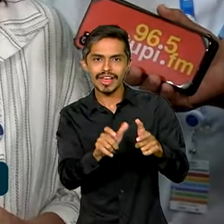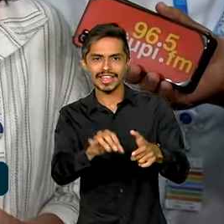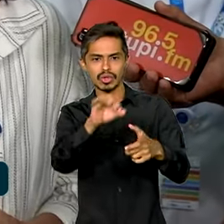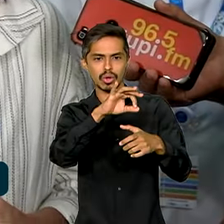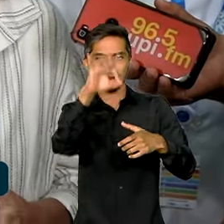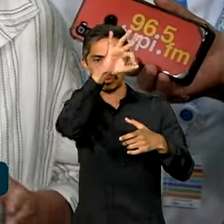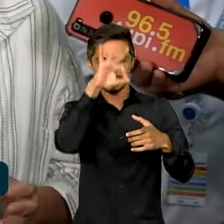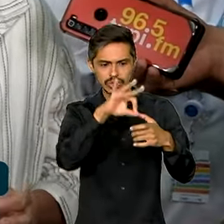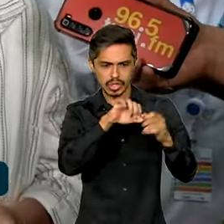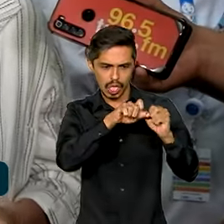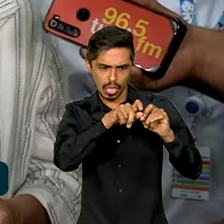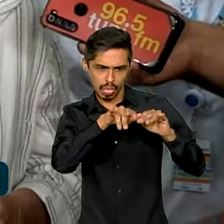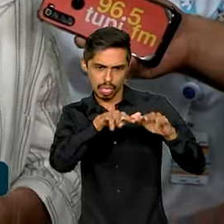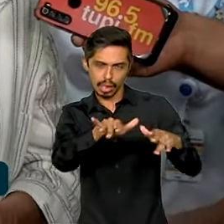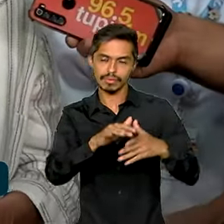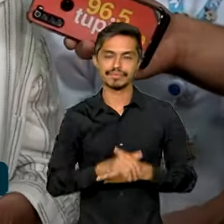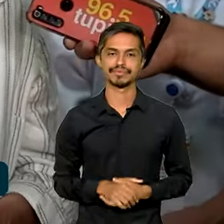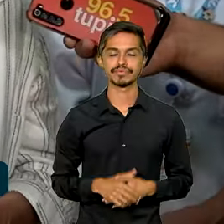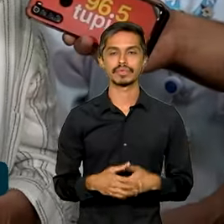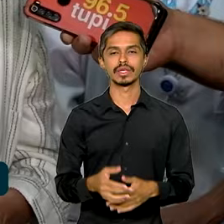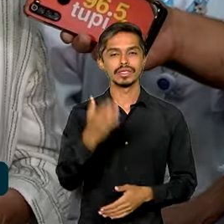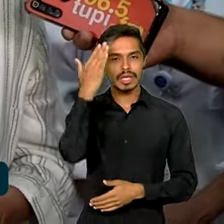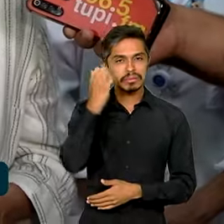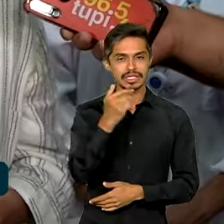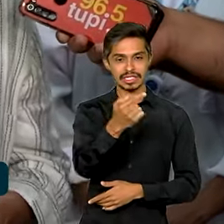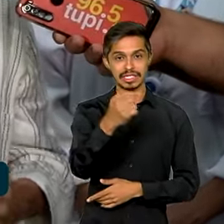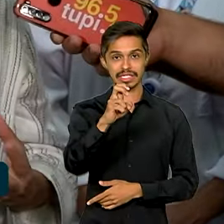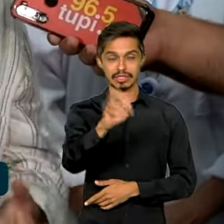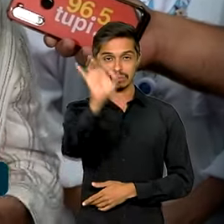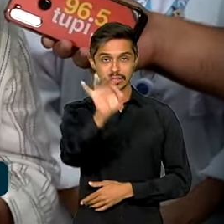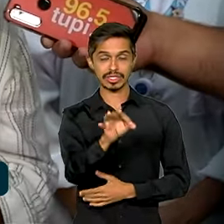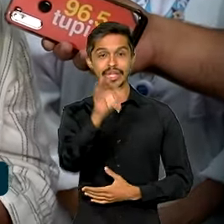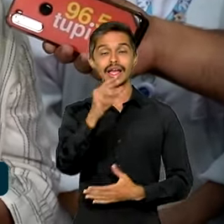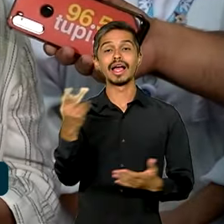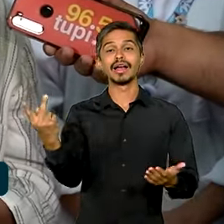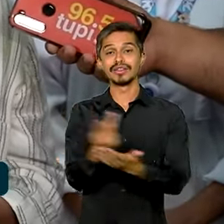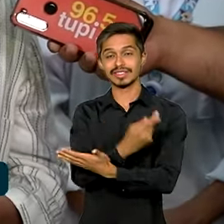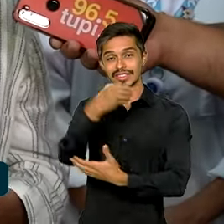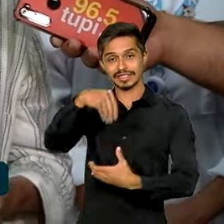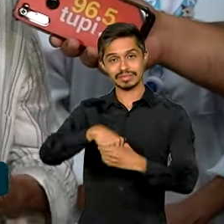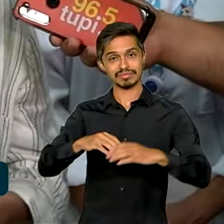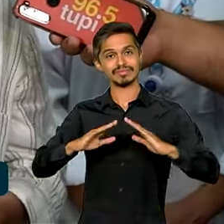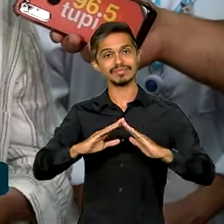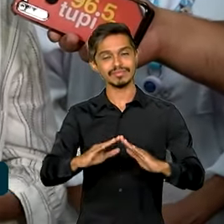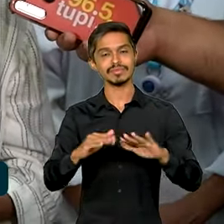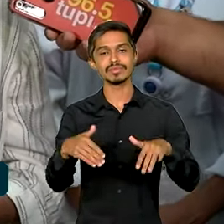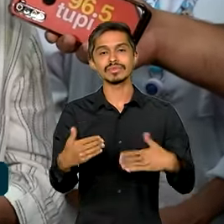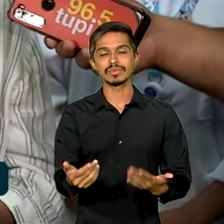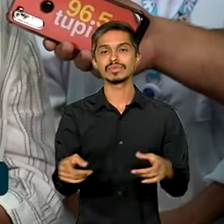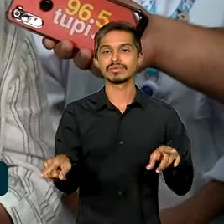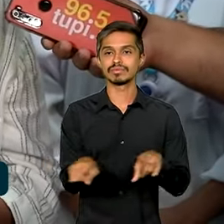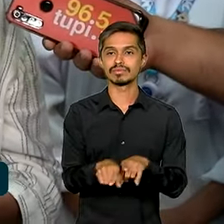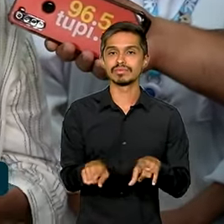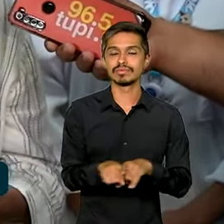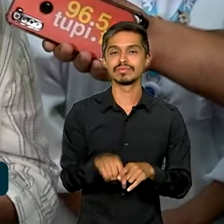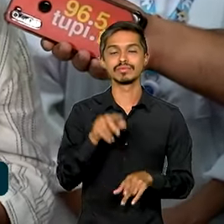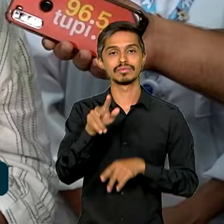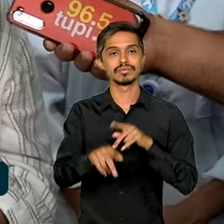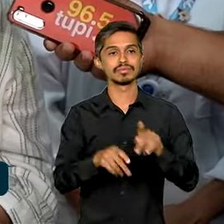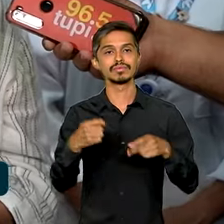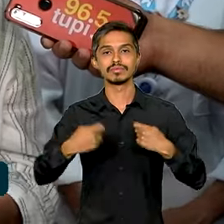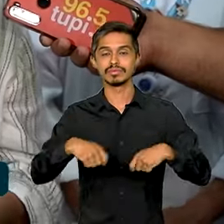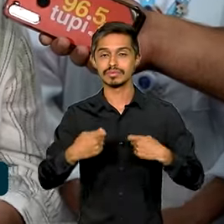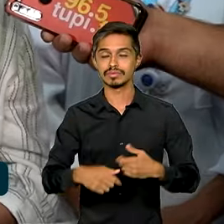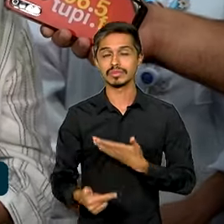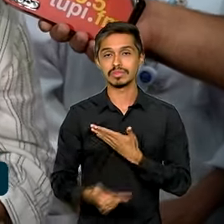sabemos que 75% deles encontram-se nas nossas casas. Então também a população tem que ter